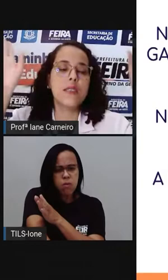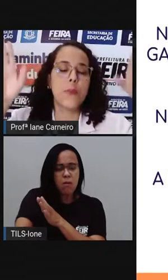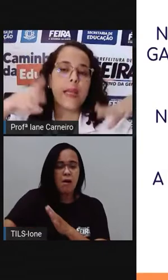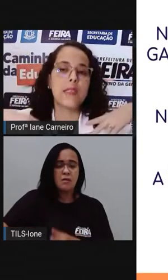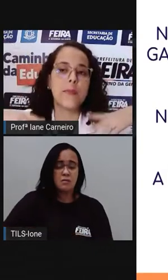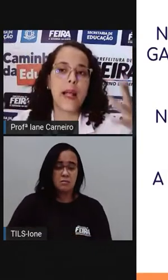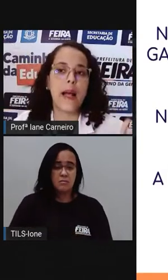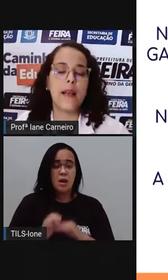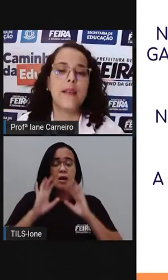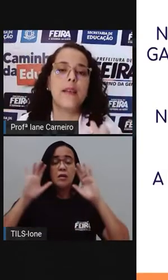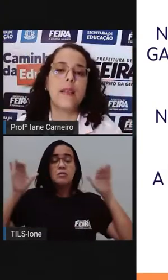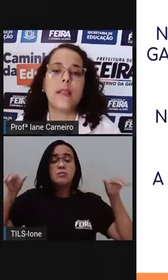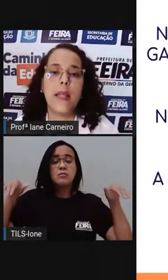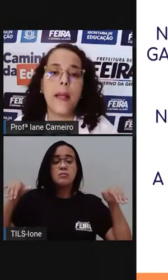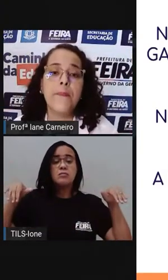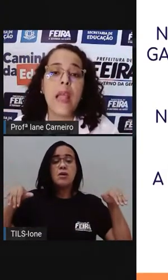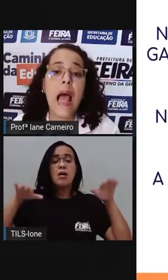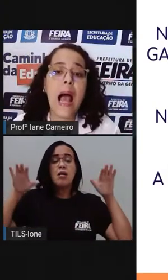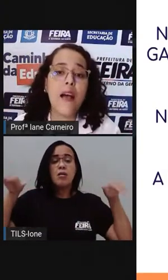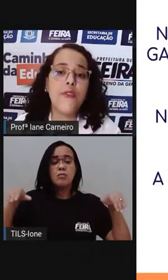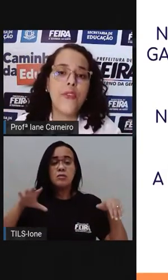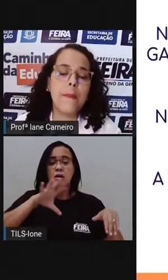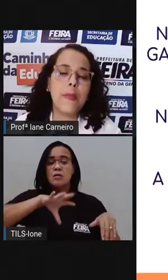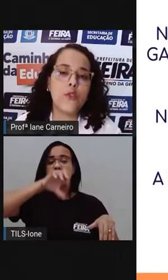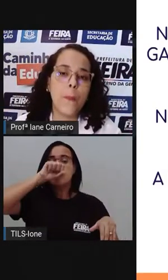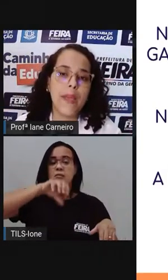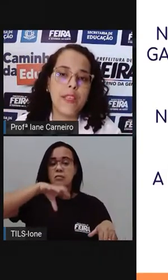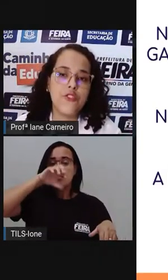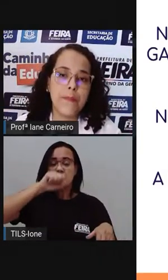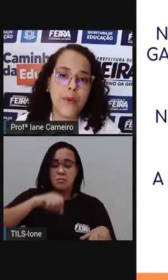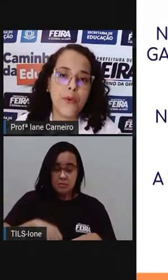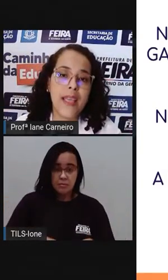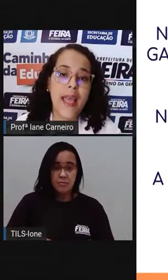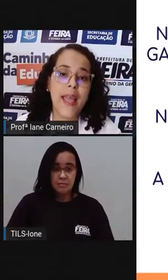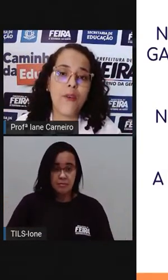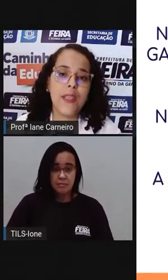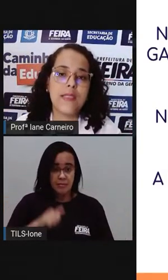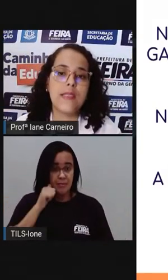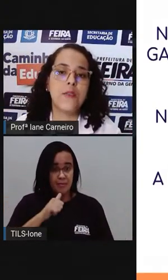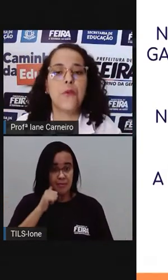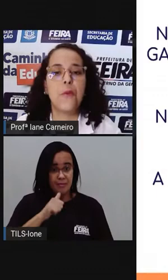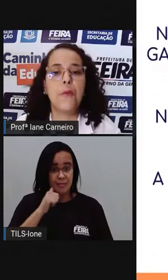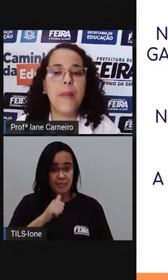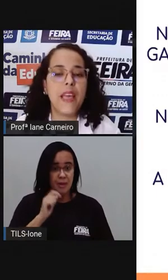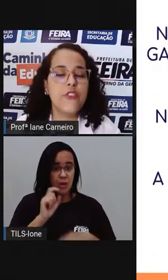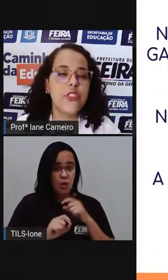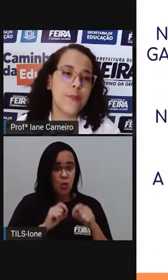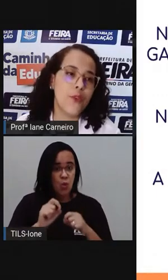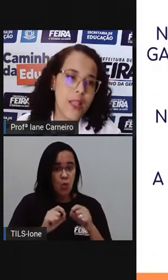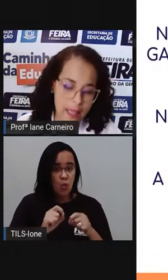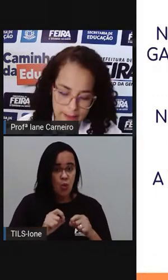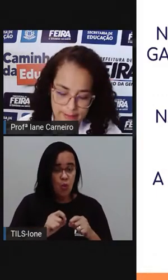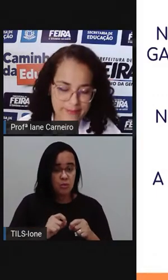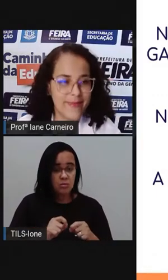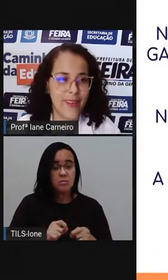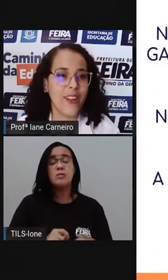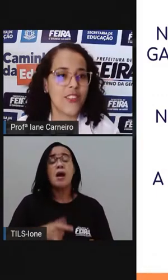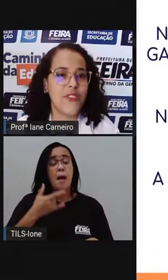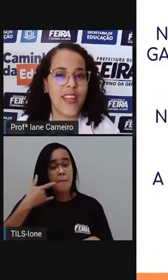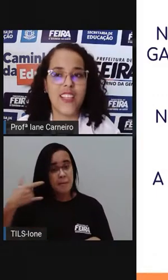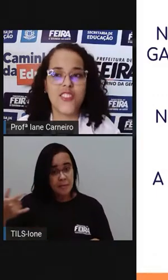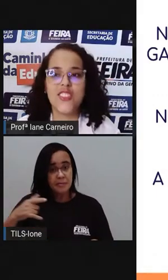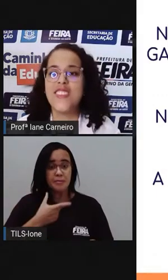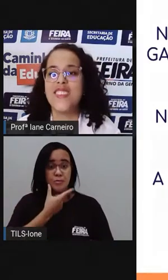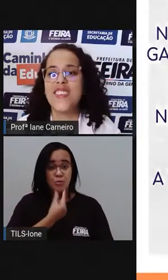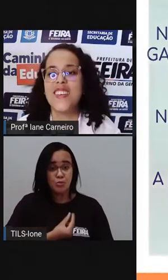levantam para respirar, né? A fêmea do peixe-boi é conhecida como peixe-mulher. Olha